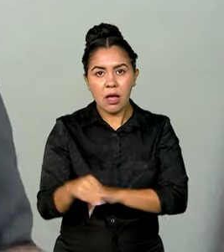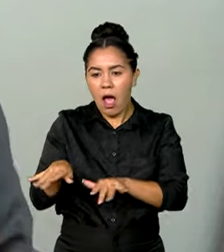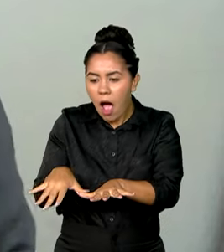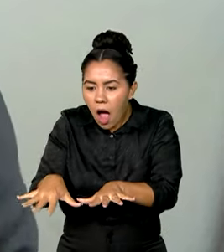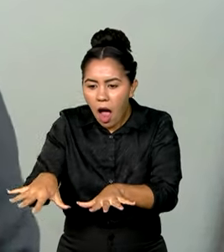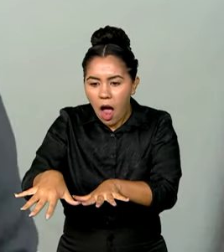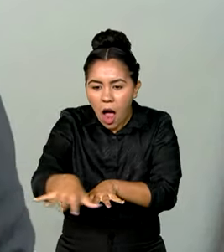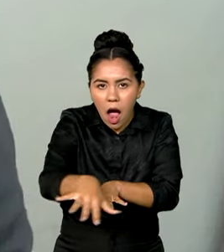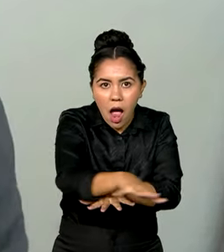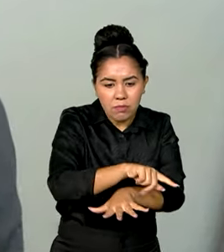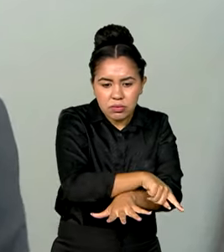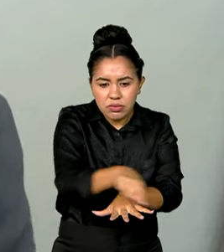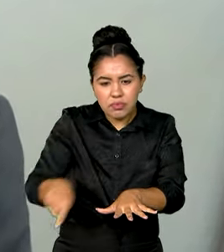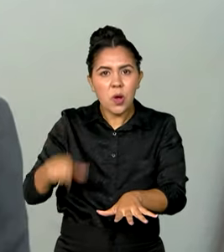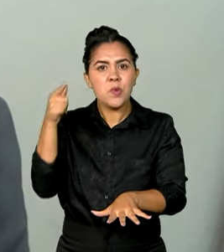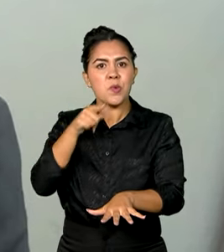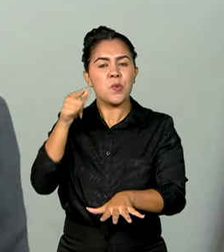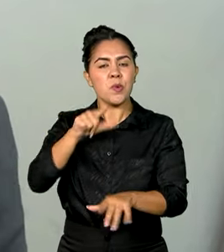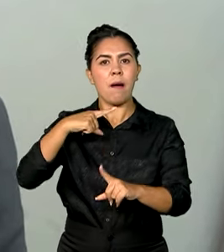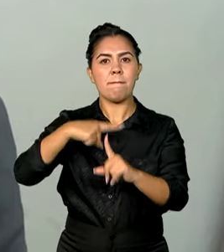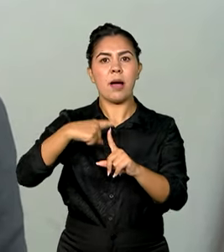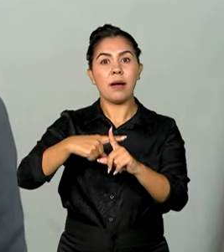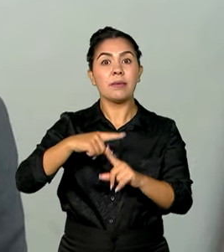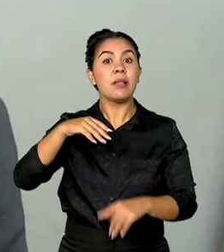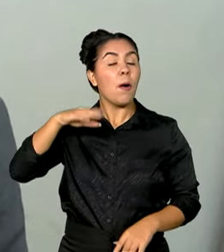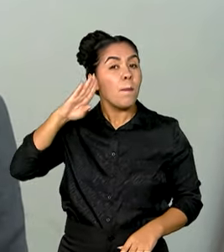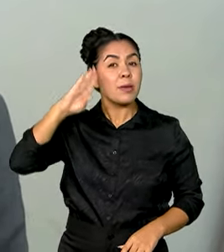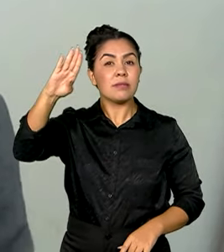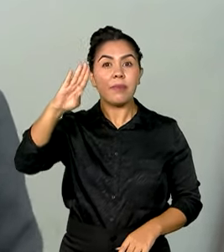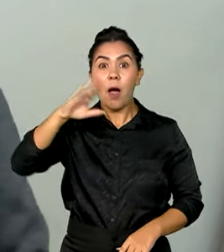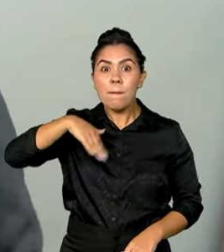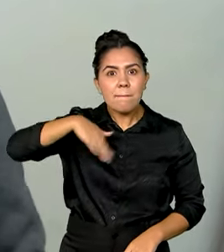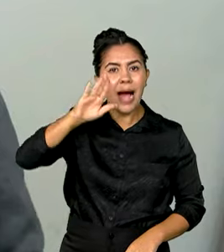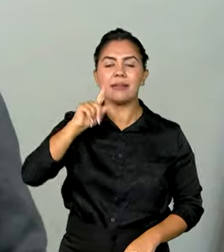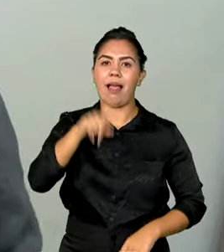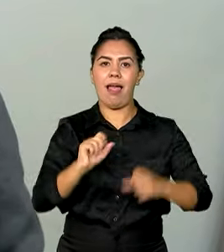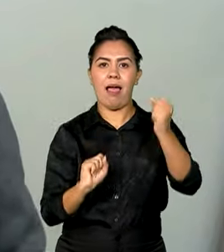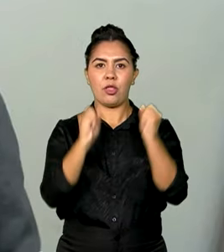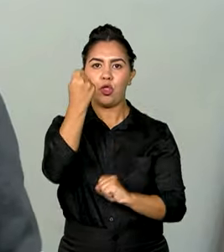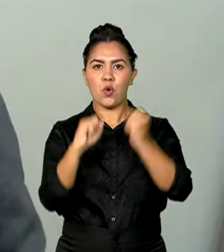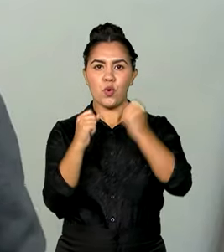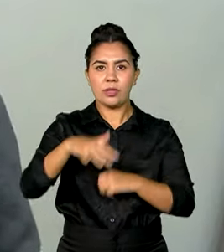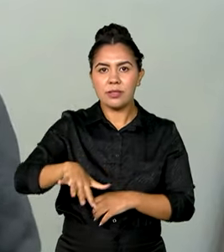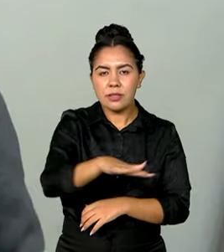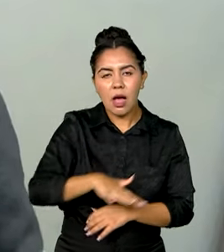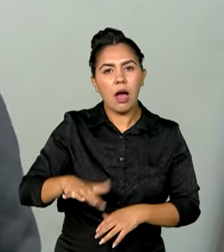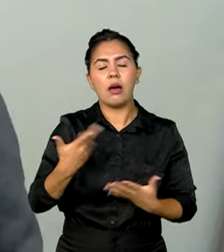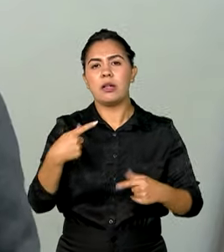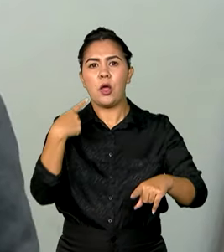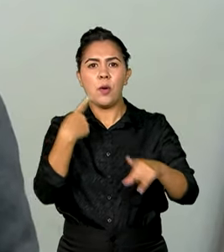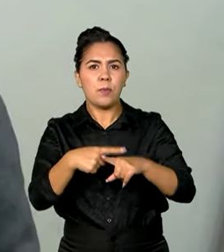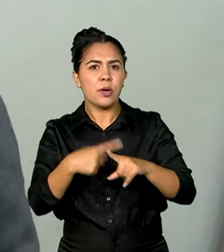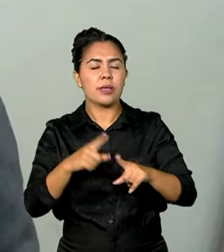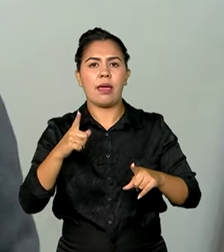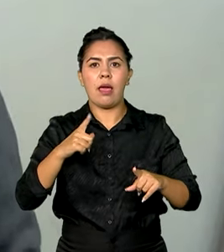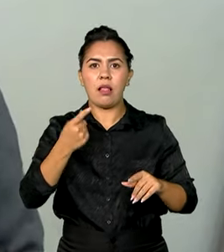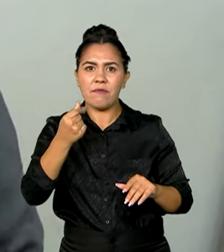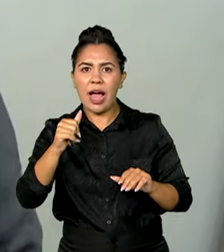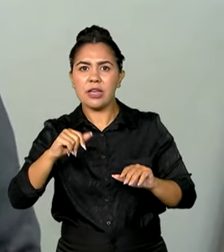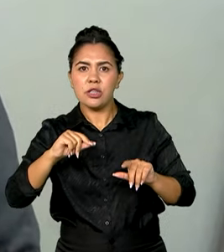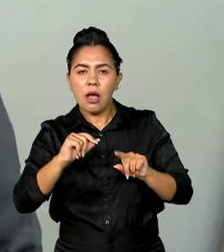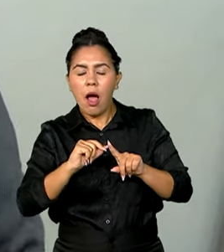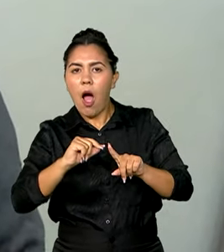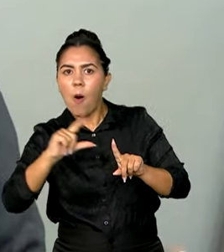mas o setor mais beneficiado realmente é a indústria. E não é por questão de carga, reduzir ou aumentar a carga.